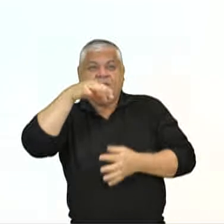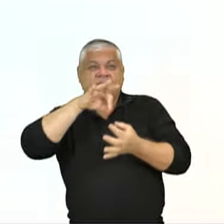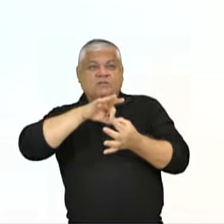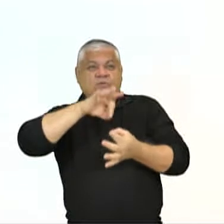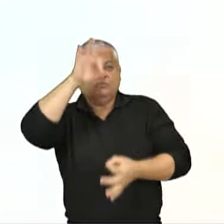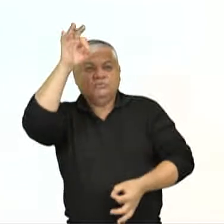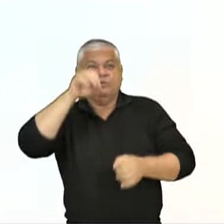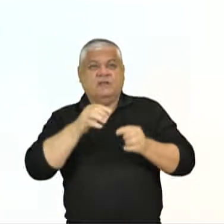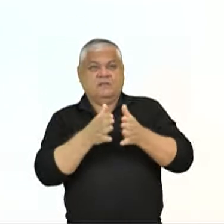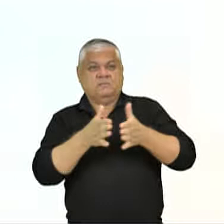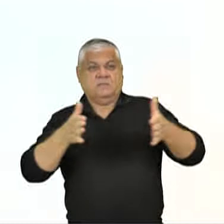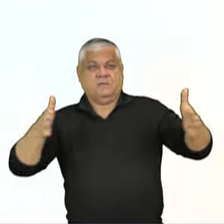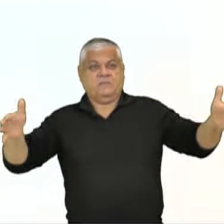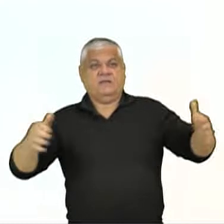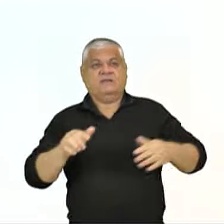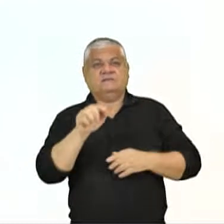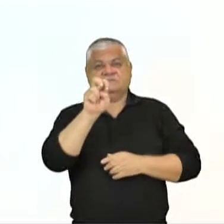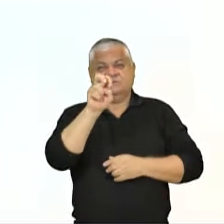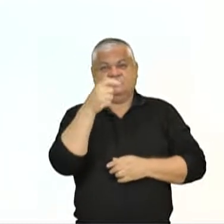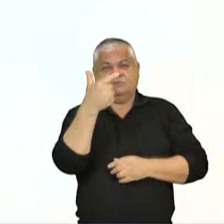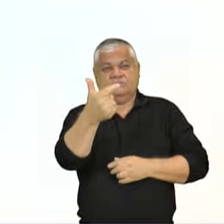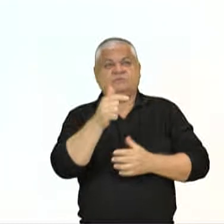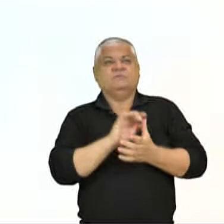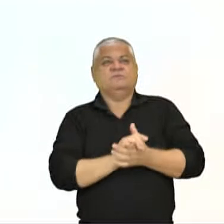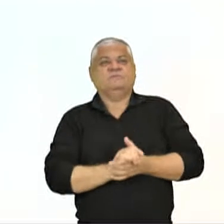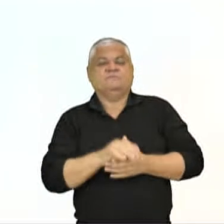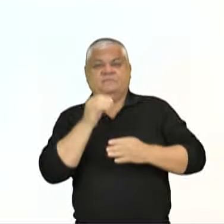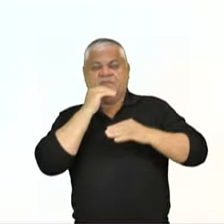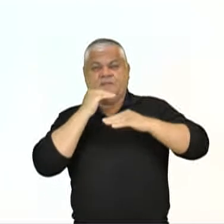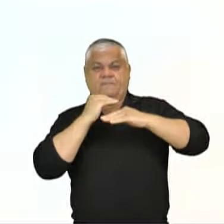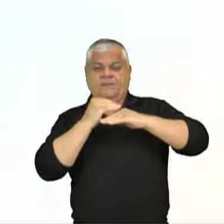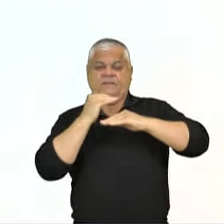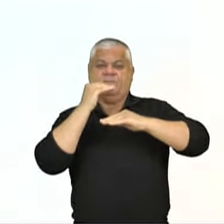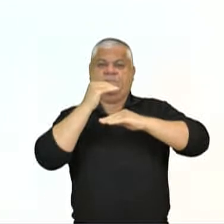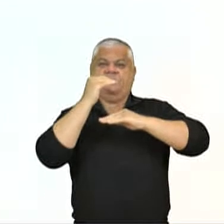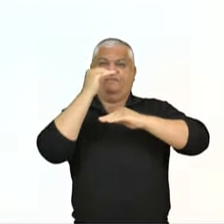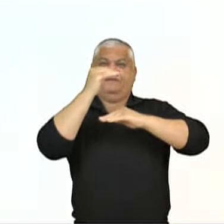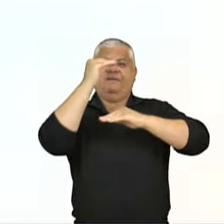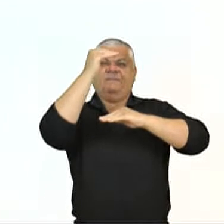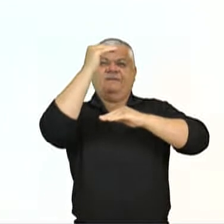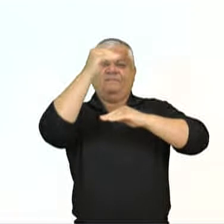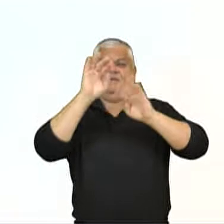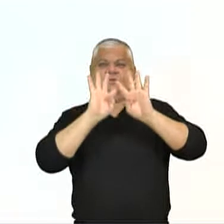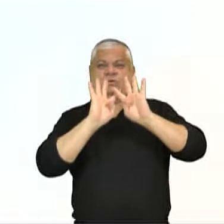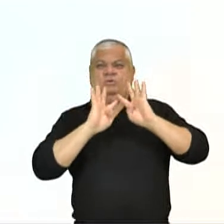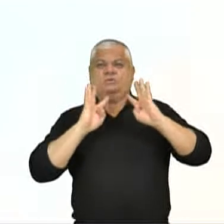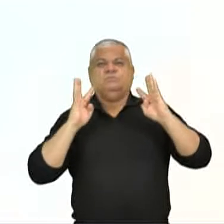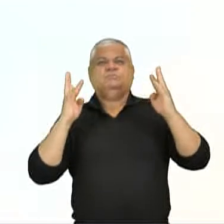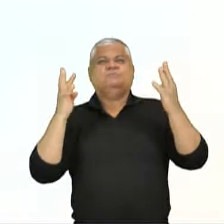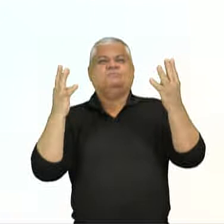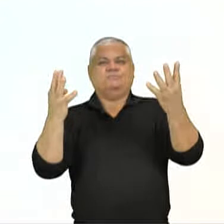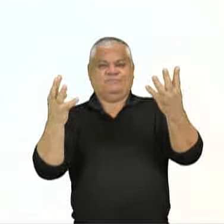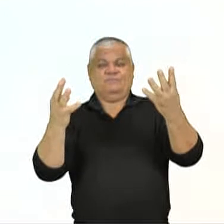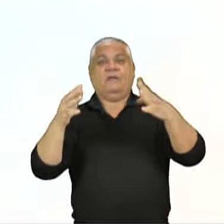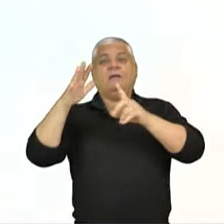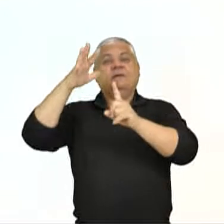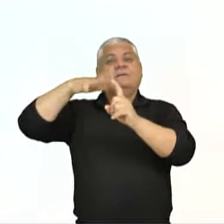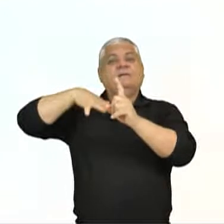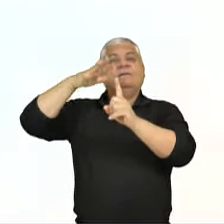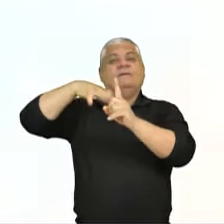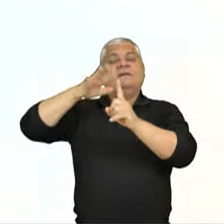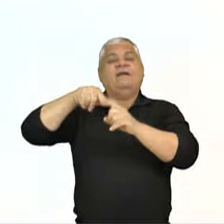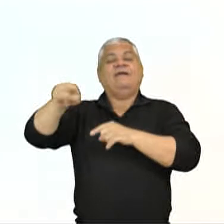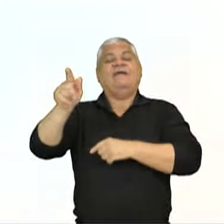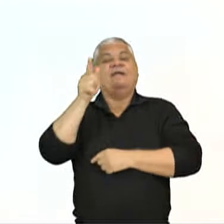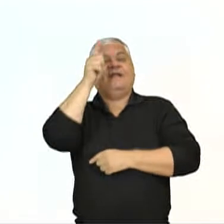metros em elipse. Com o primeiro andar em estilo dórico, o segundo em jônico, o terceiro em roríntio. Uma homenagem à cultura grega e a